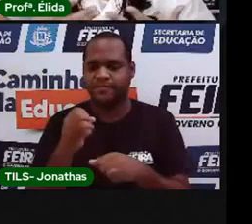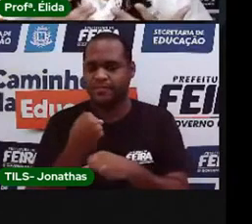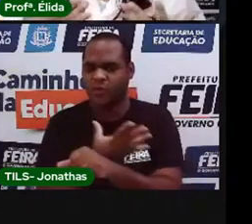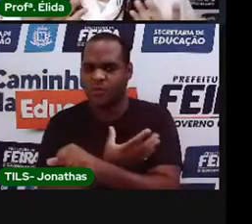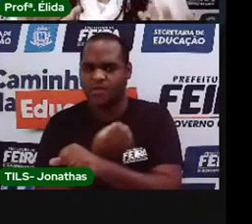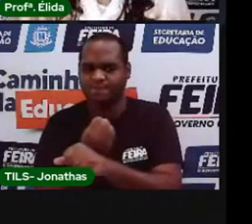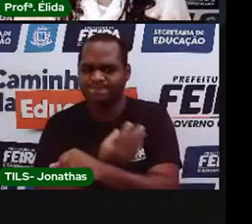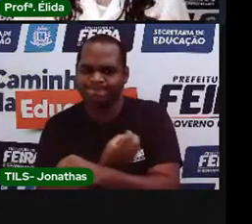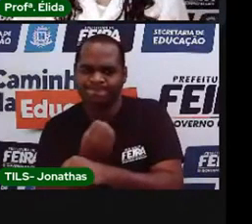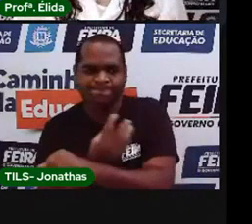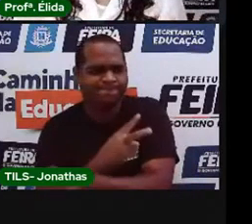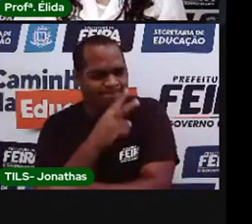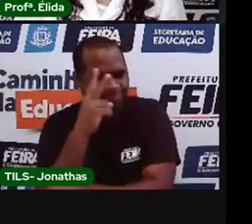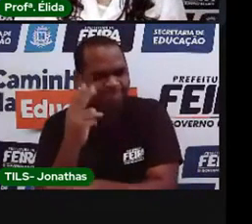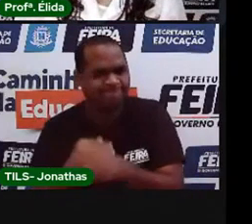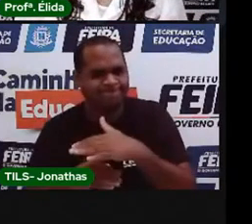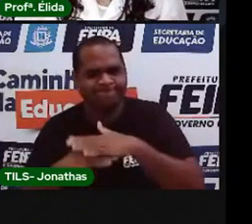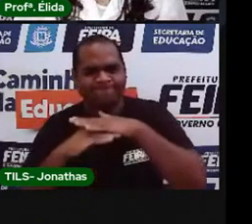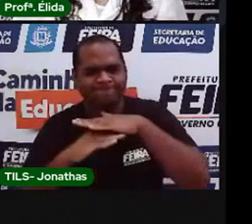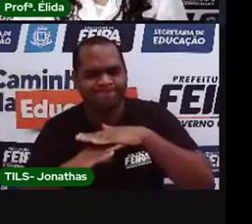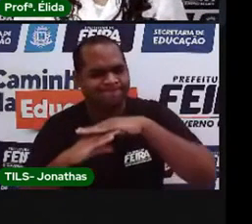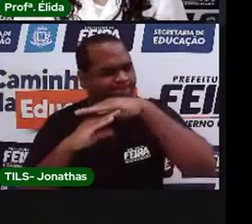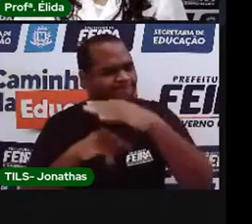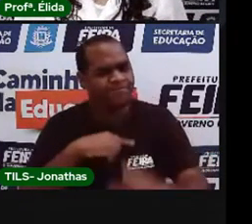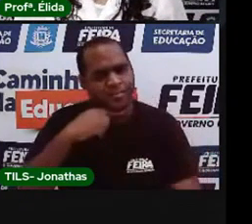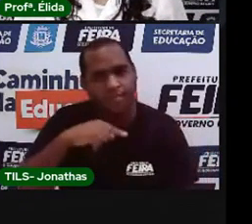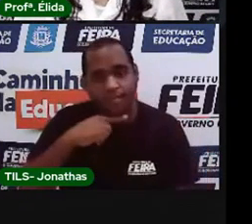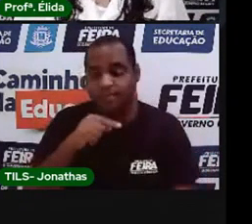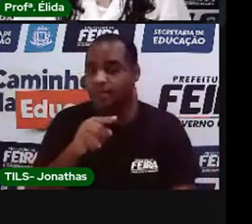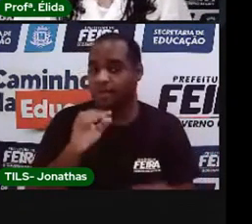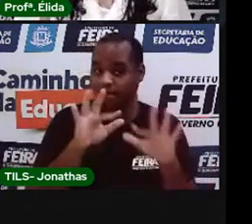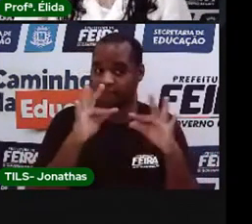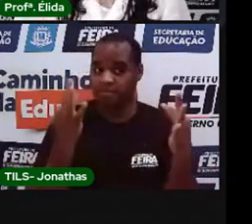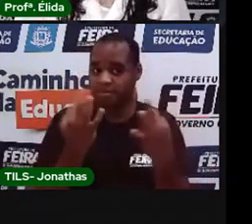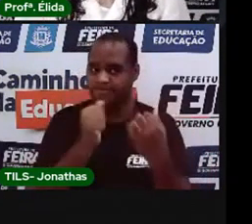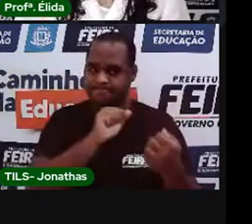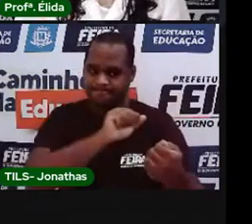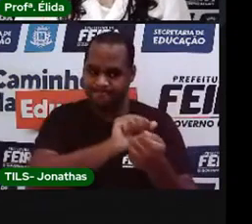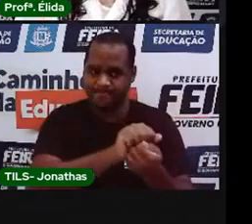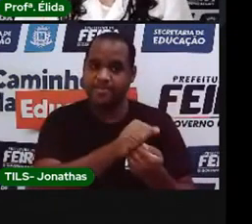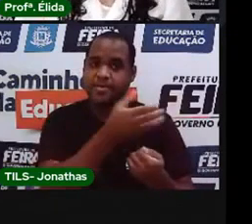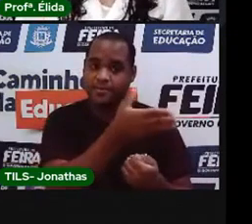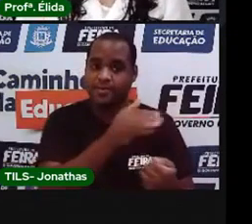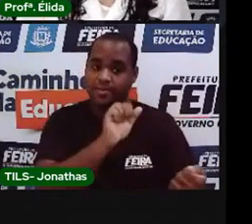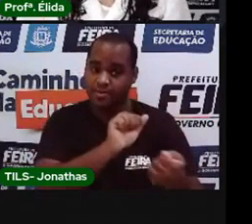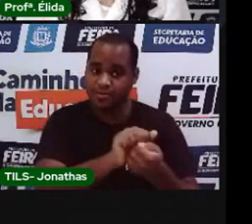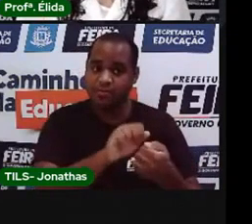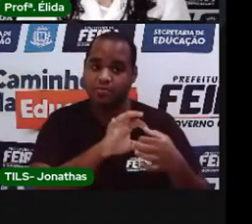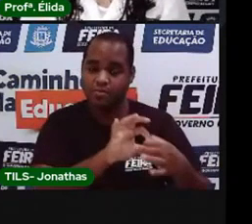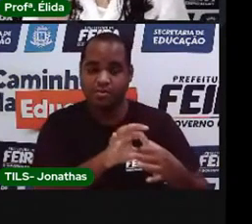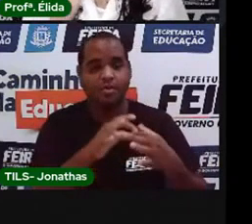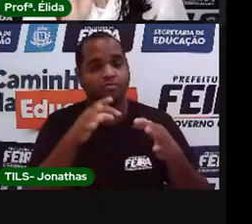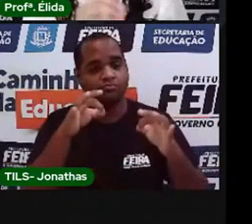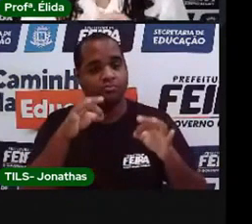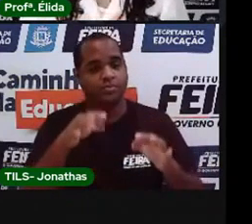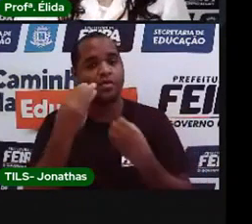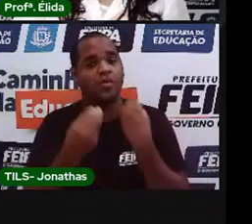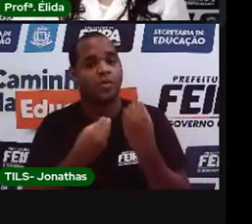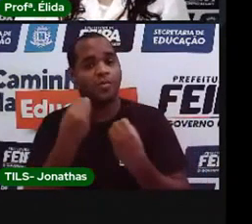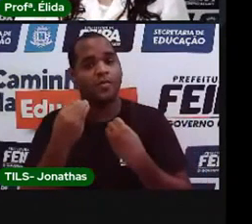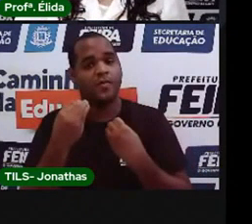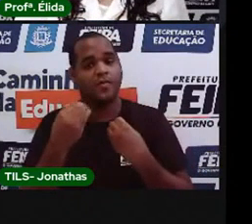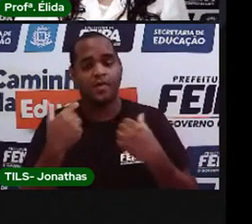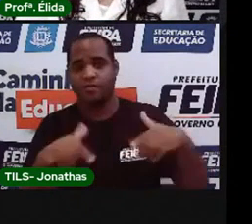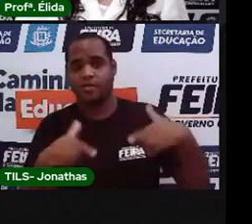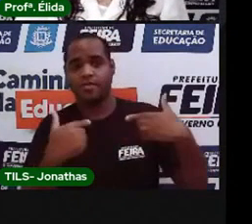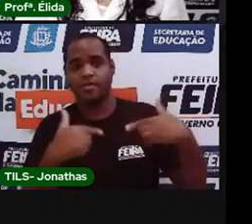forte e que você não conseguir controlar, você e sua família já vão saber o jeito certo de lidar